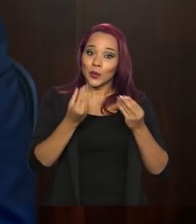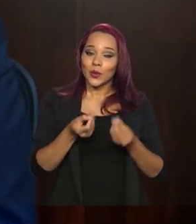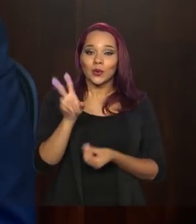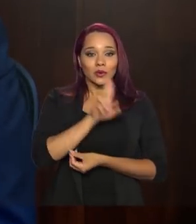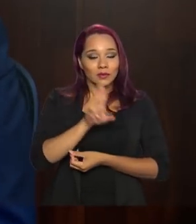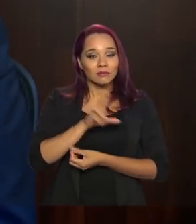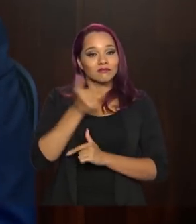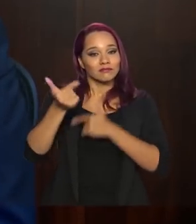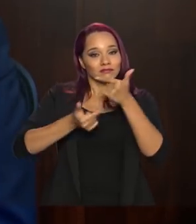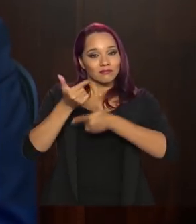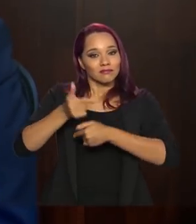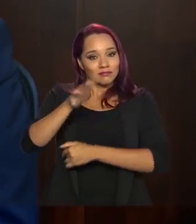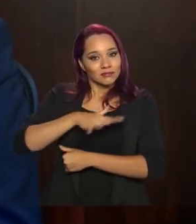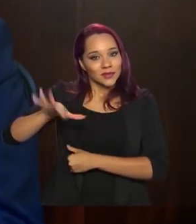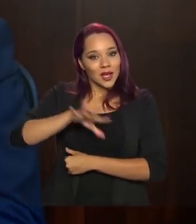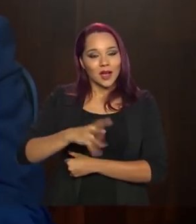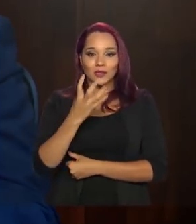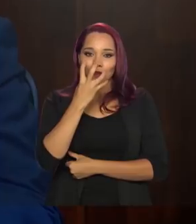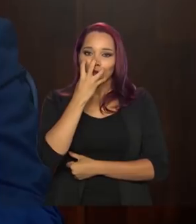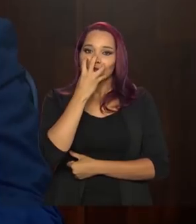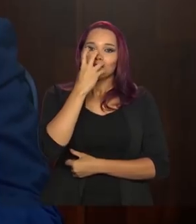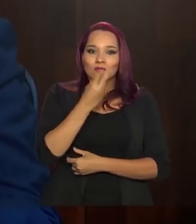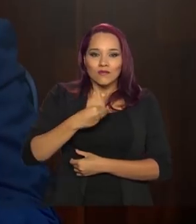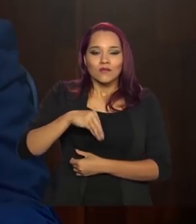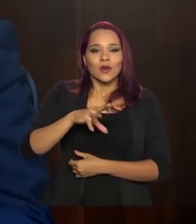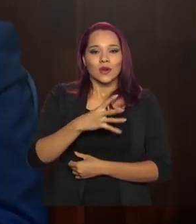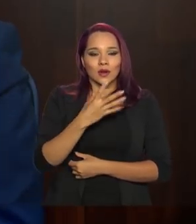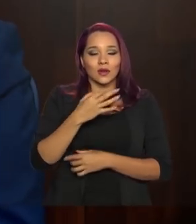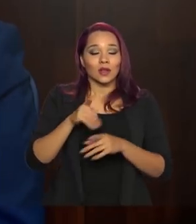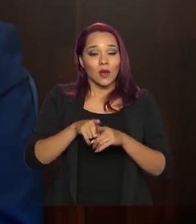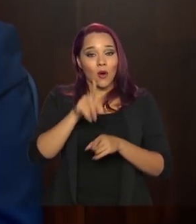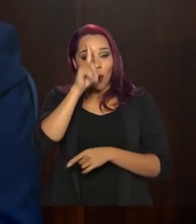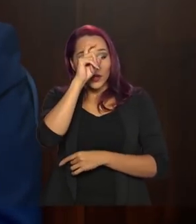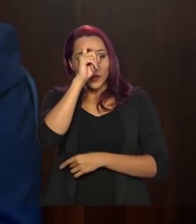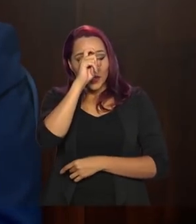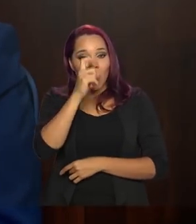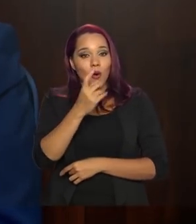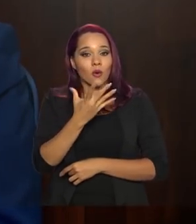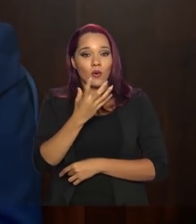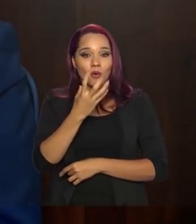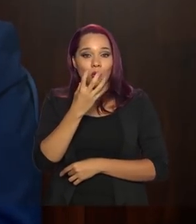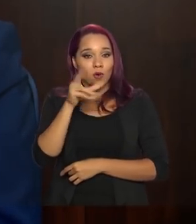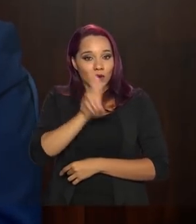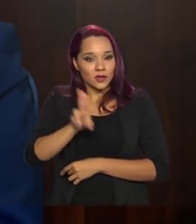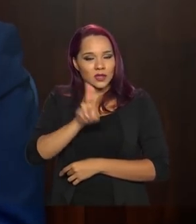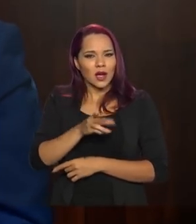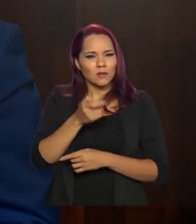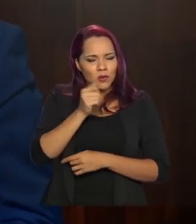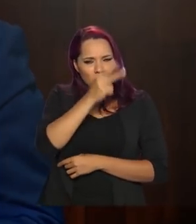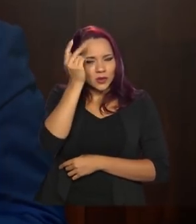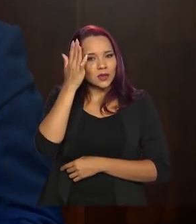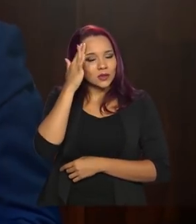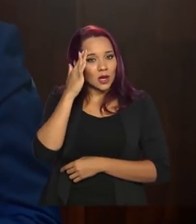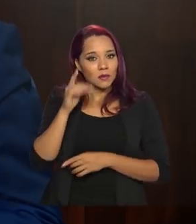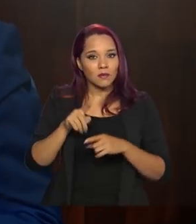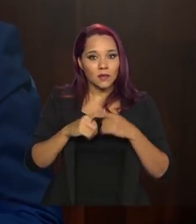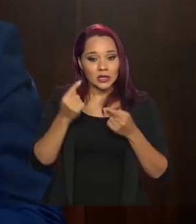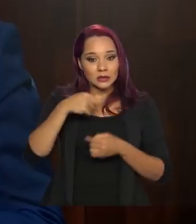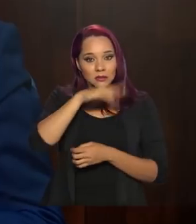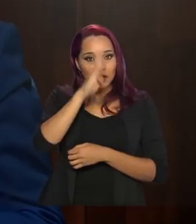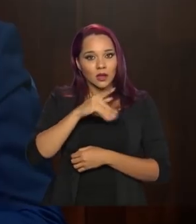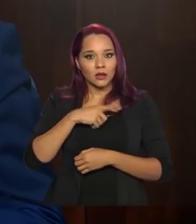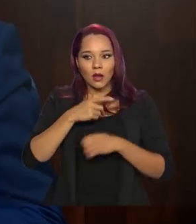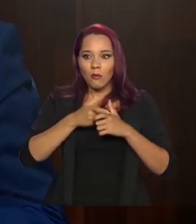trabalhando nessa área dos respiradores, os hospitais universitários, poucas pessoas sabem disso. Nós temos a maior rede de